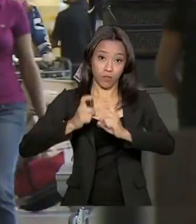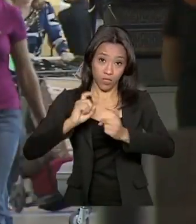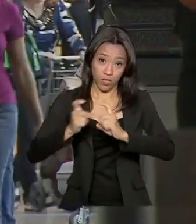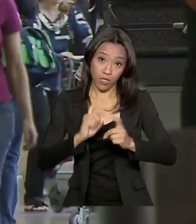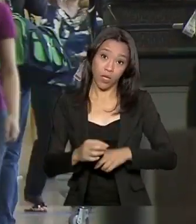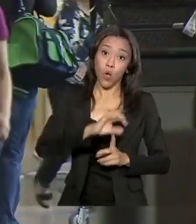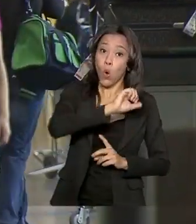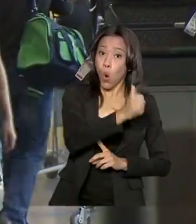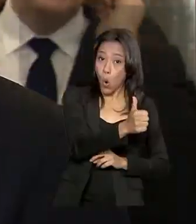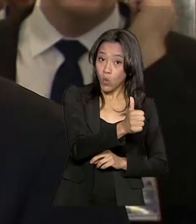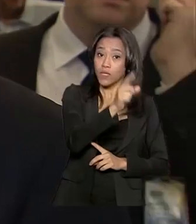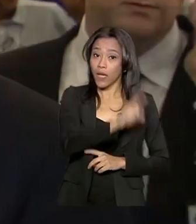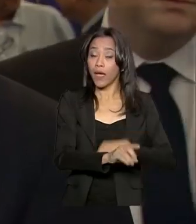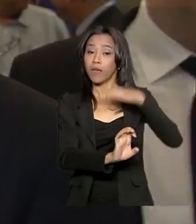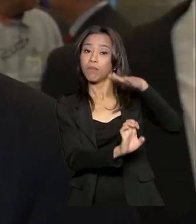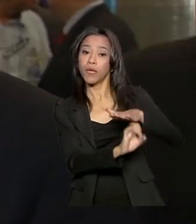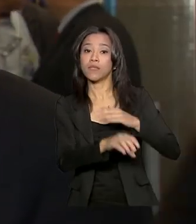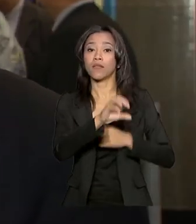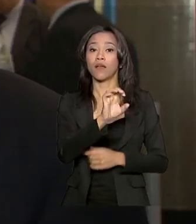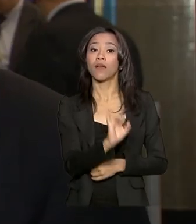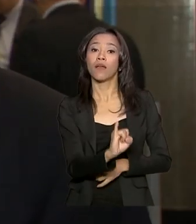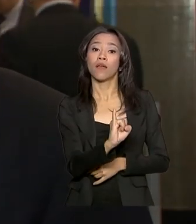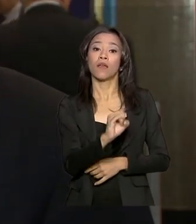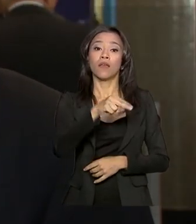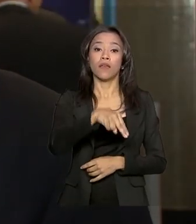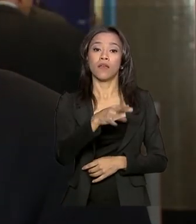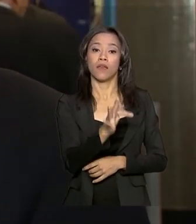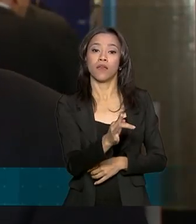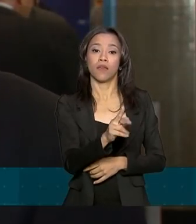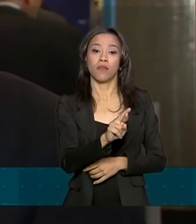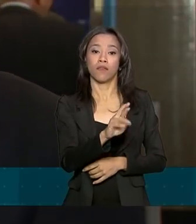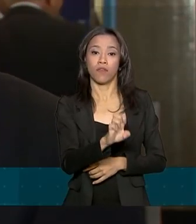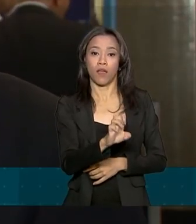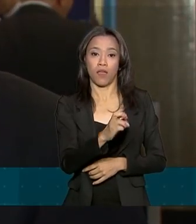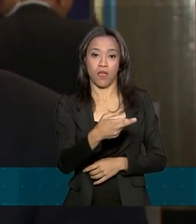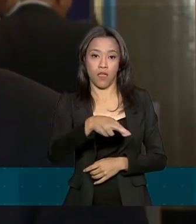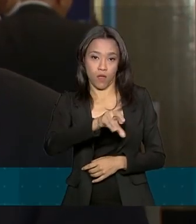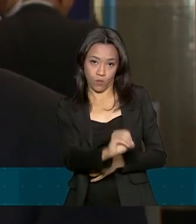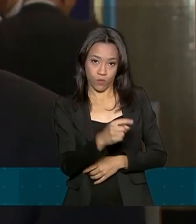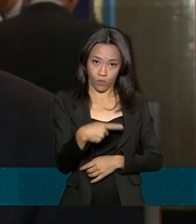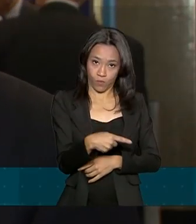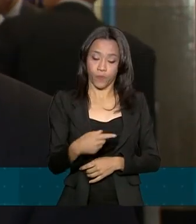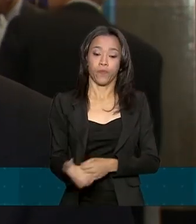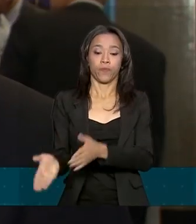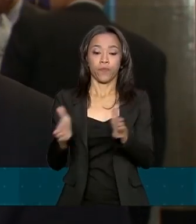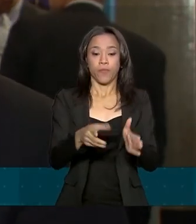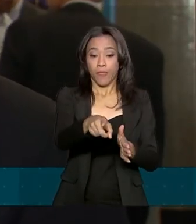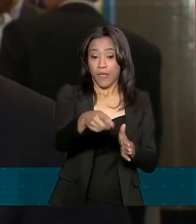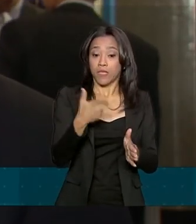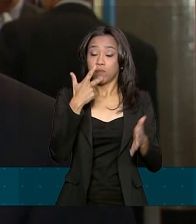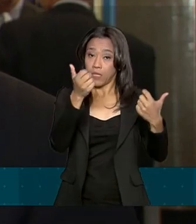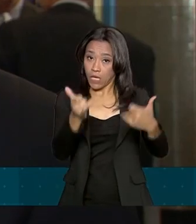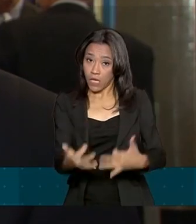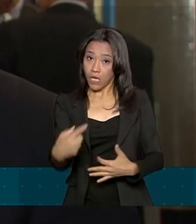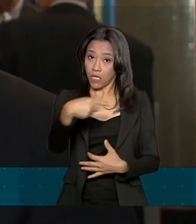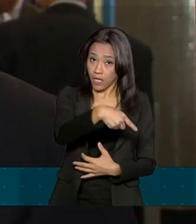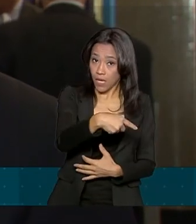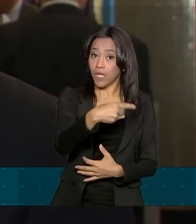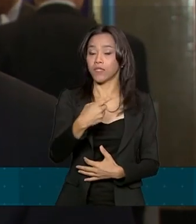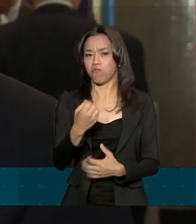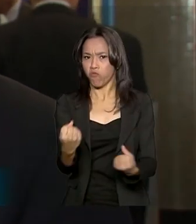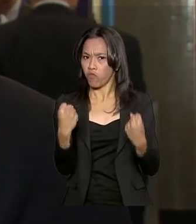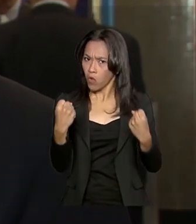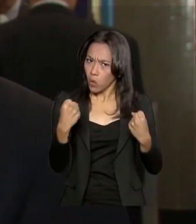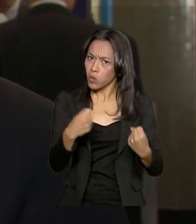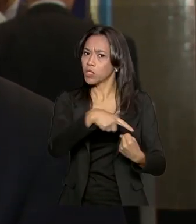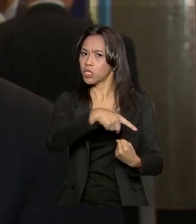pela Infraero. A Infraero tem uma capacidade, tem um valor intrínseco nos seus funcionários muito forte.